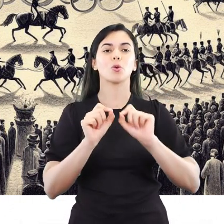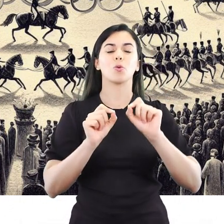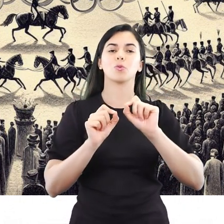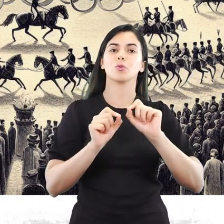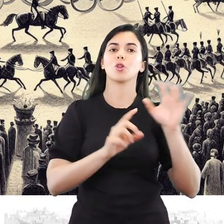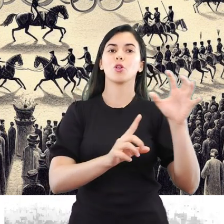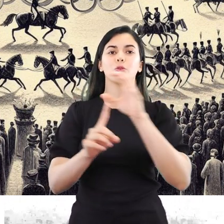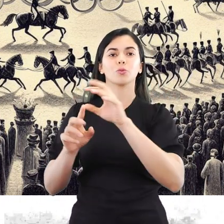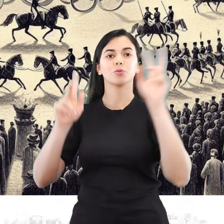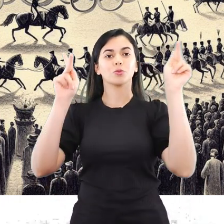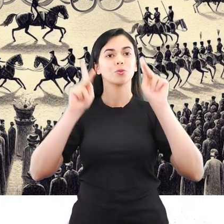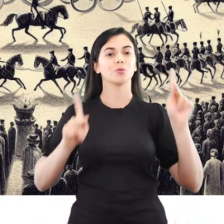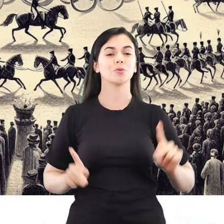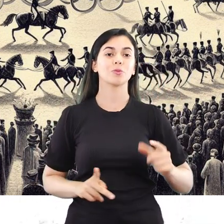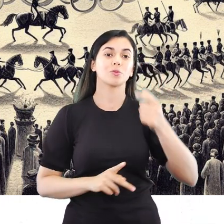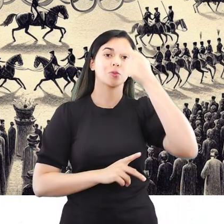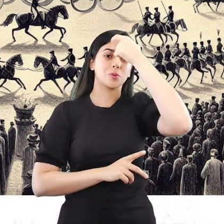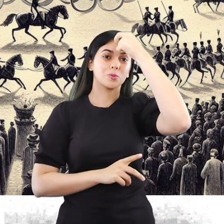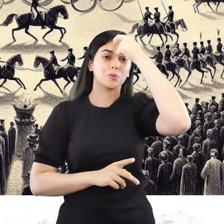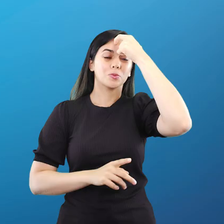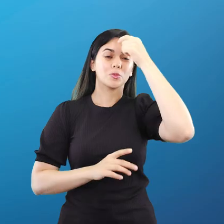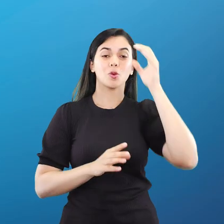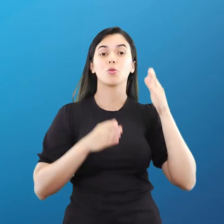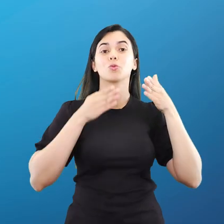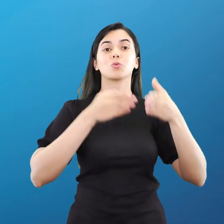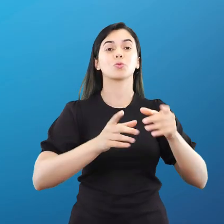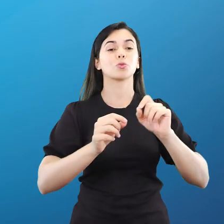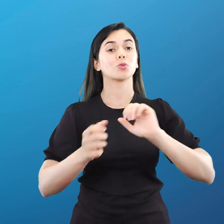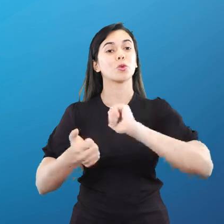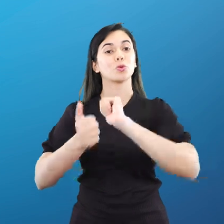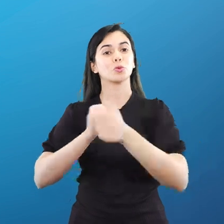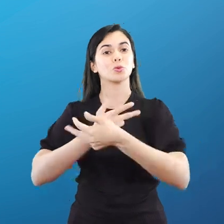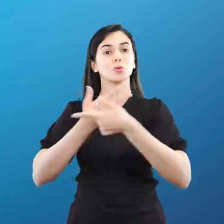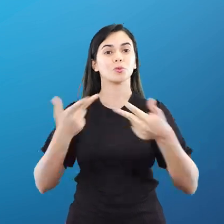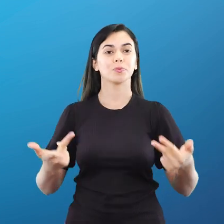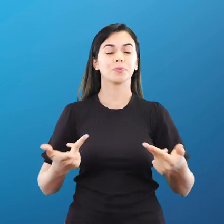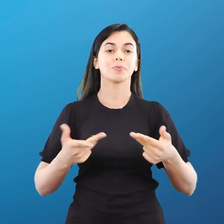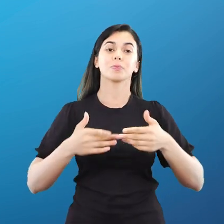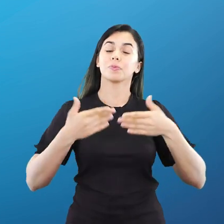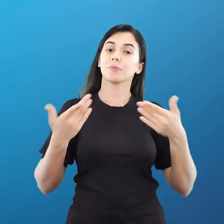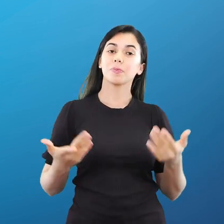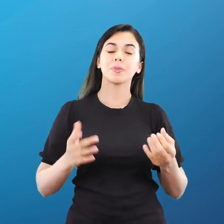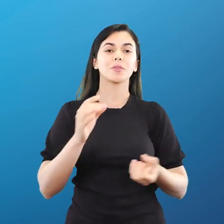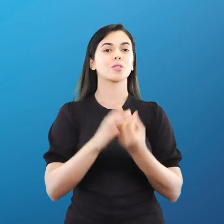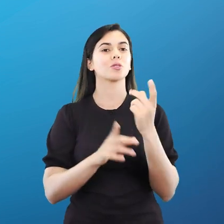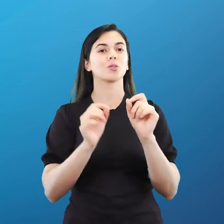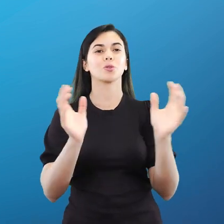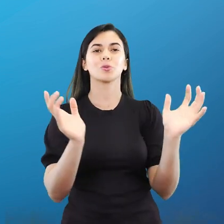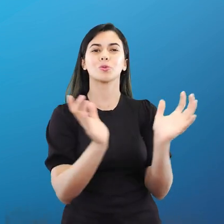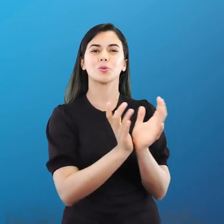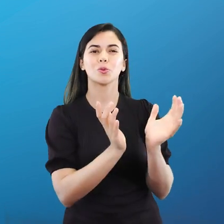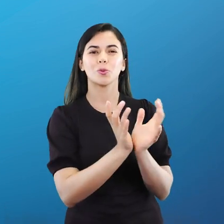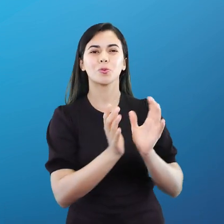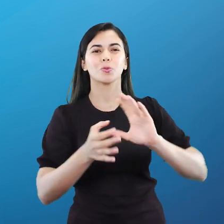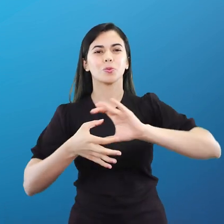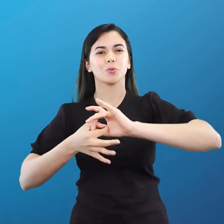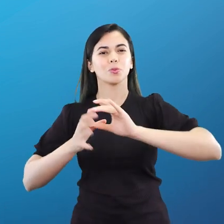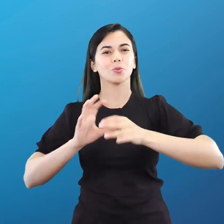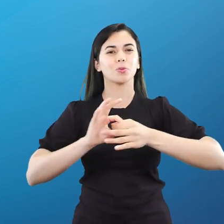paz e compreensão através do esporte. Isso levou à formação do Comitê Olímpico